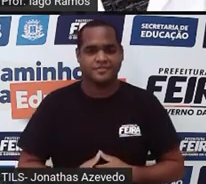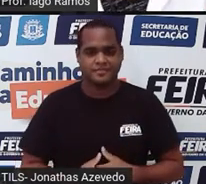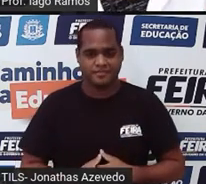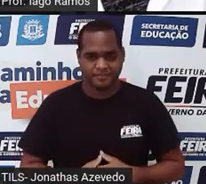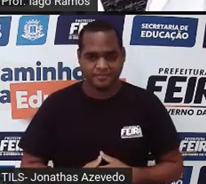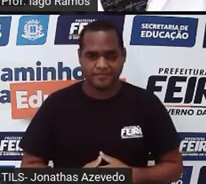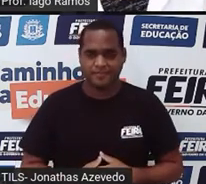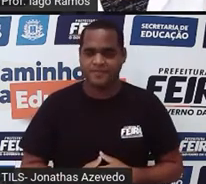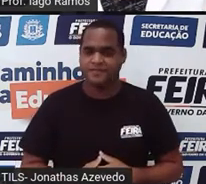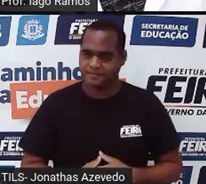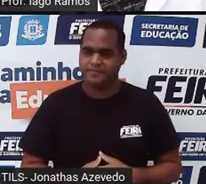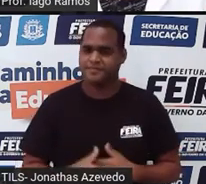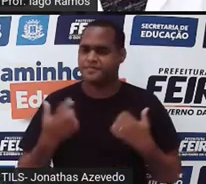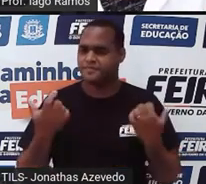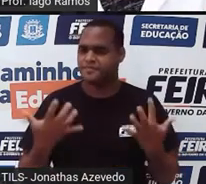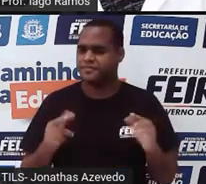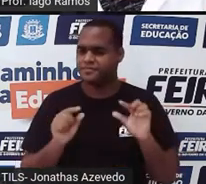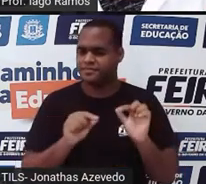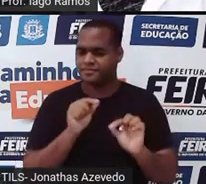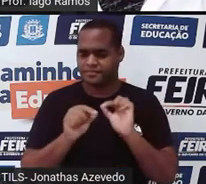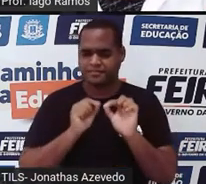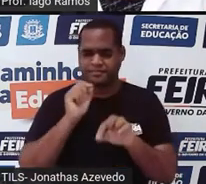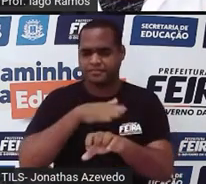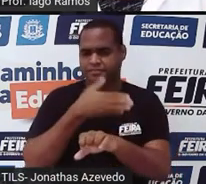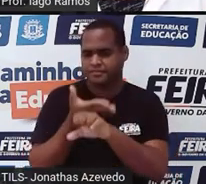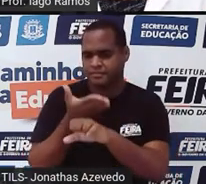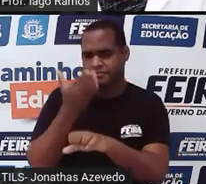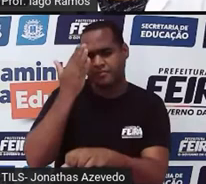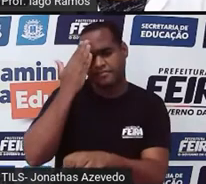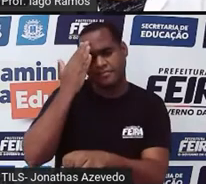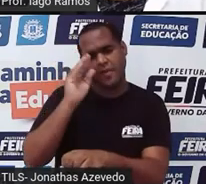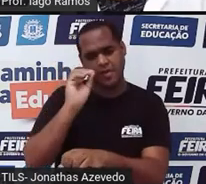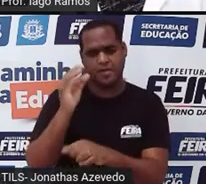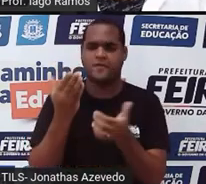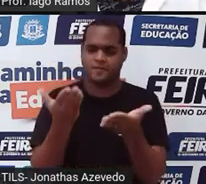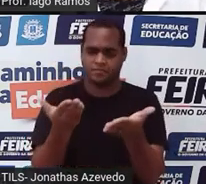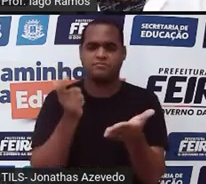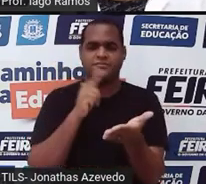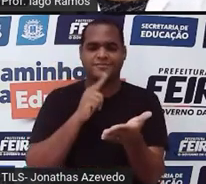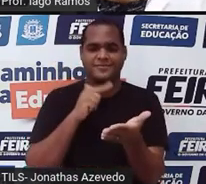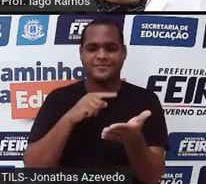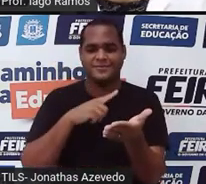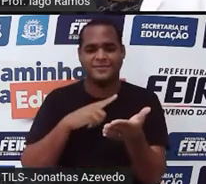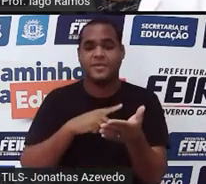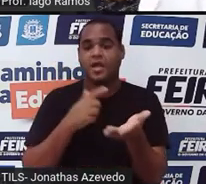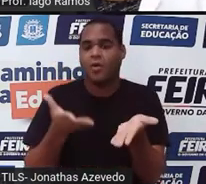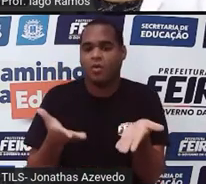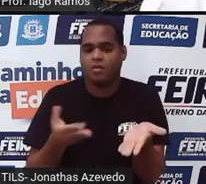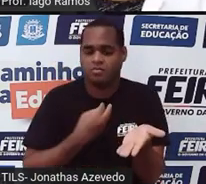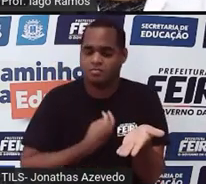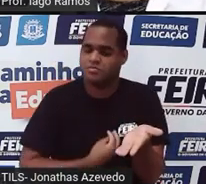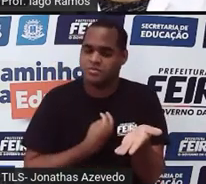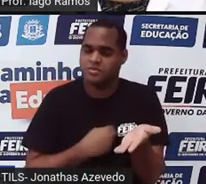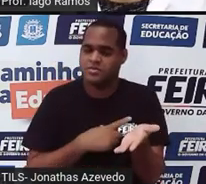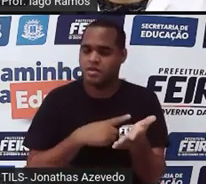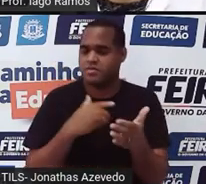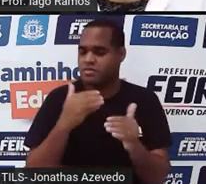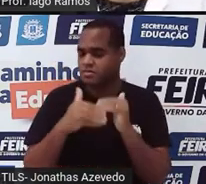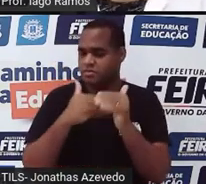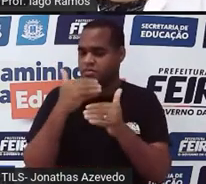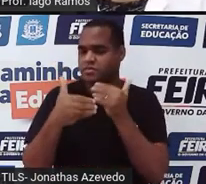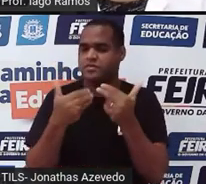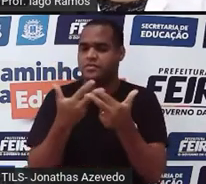Bom, até aqui eu acredito que você entendeu alguma coisa do que a gente viu até esse momento sobre sequências